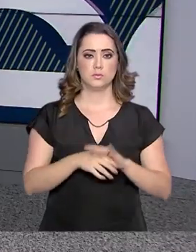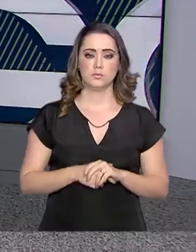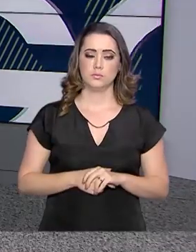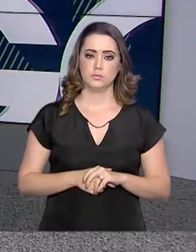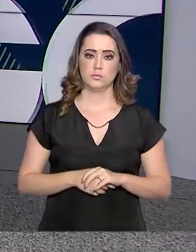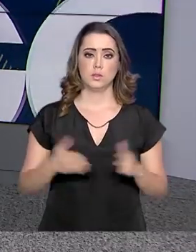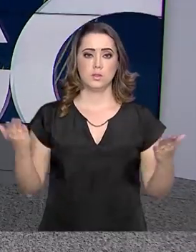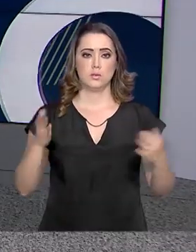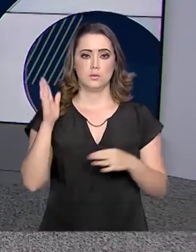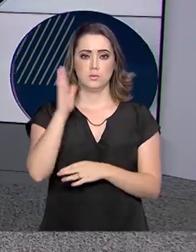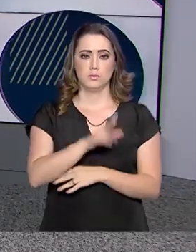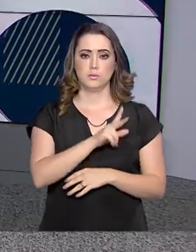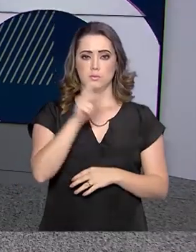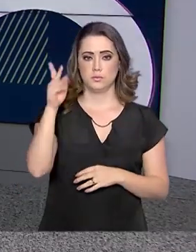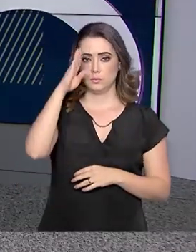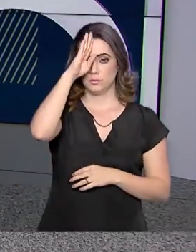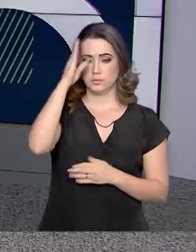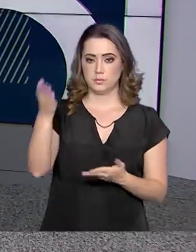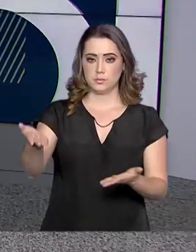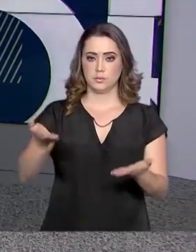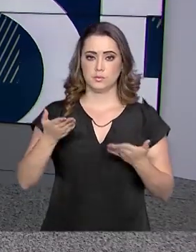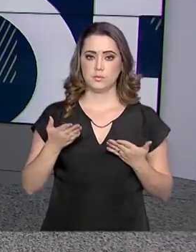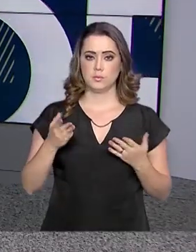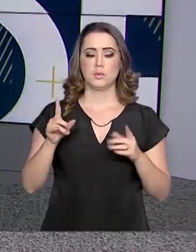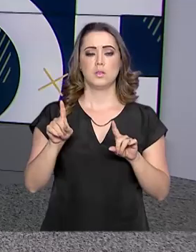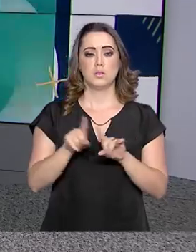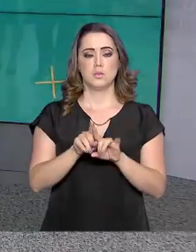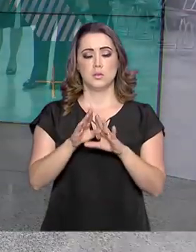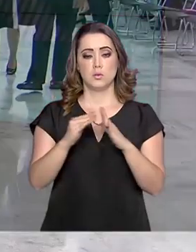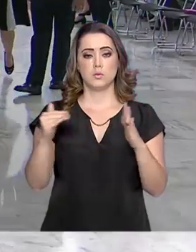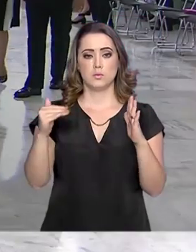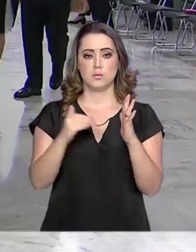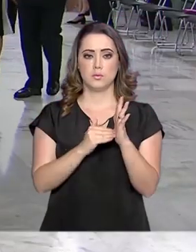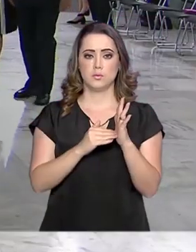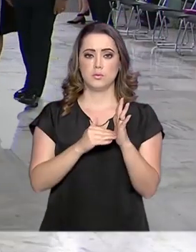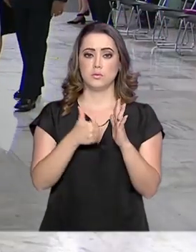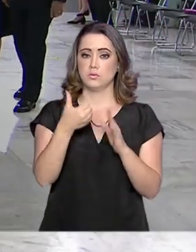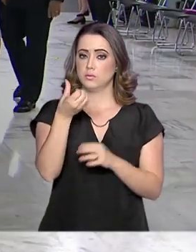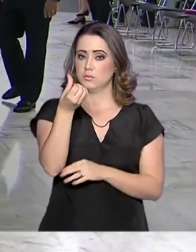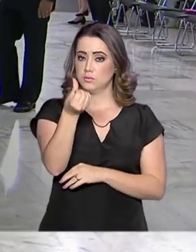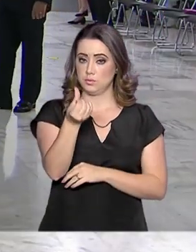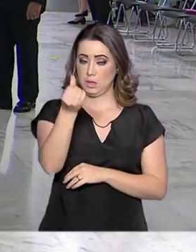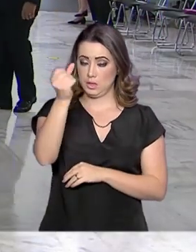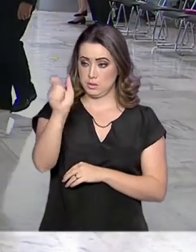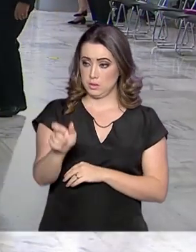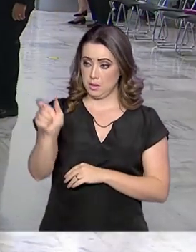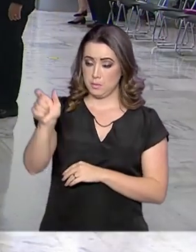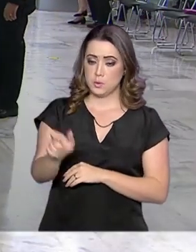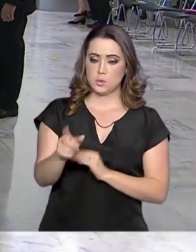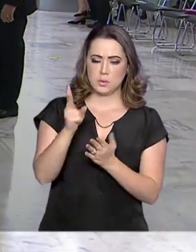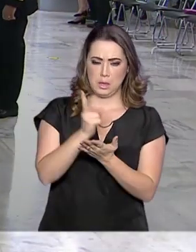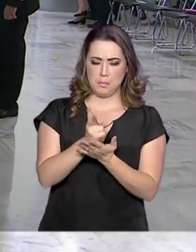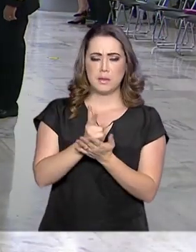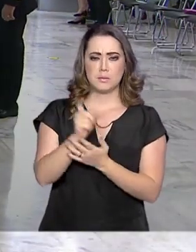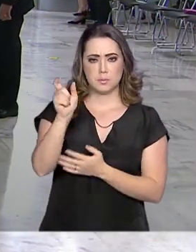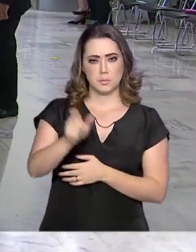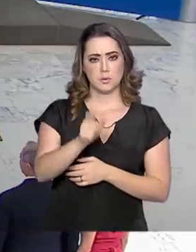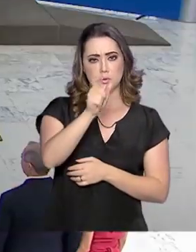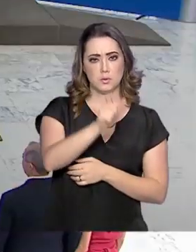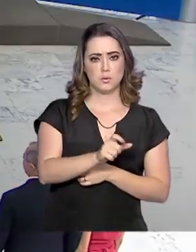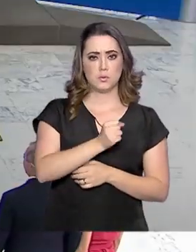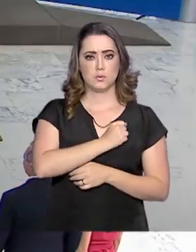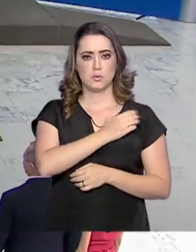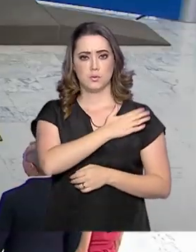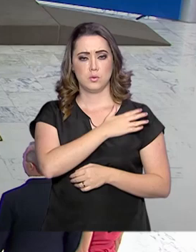E agora à tarde, o presidente Jair Bolsonaro recebeu, no Palácio do Planalto, esses 16 oficiais generais do Exército